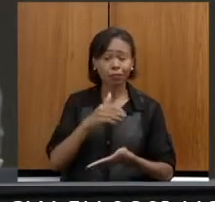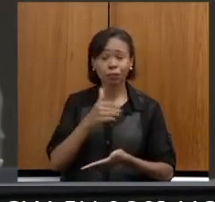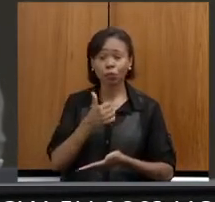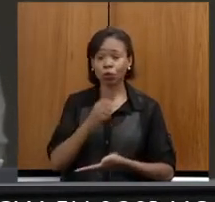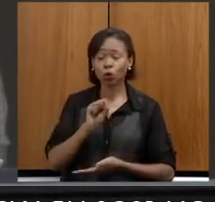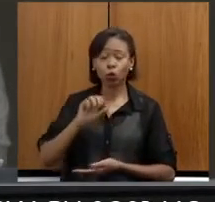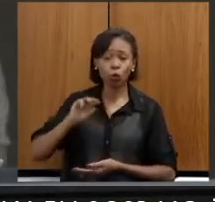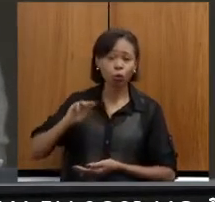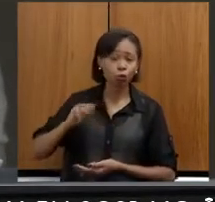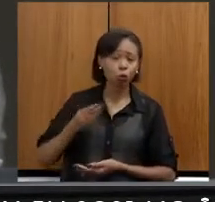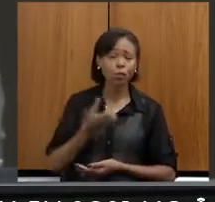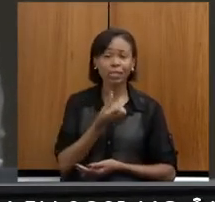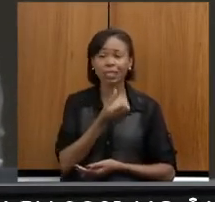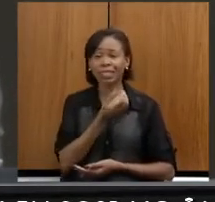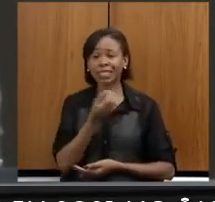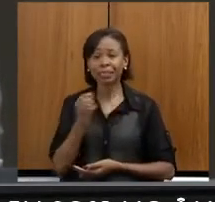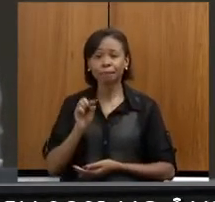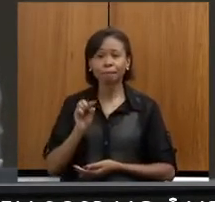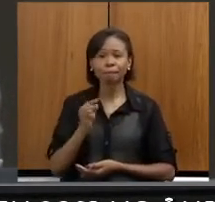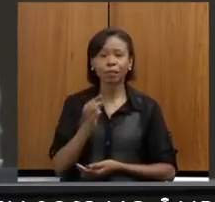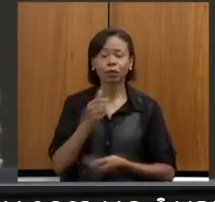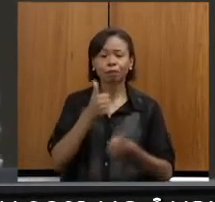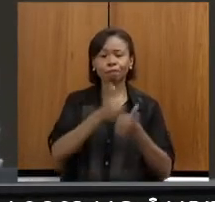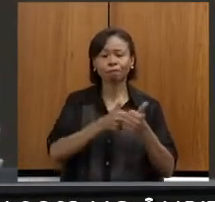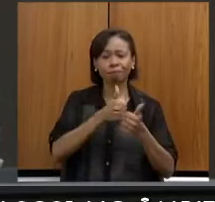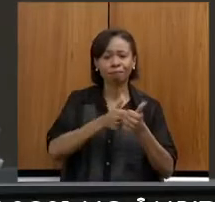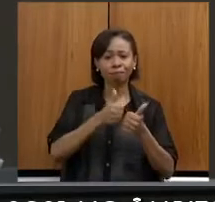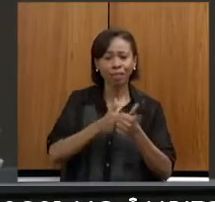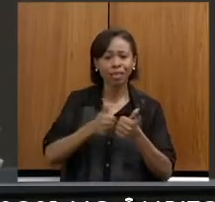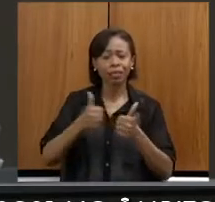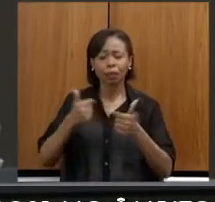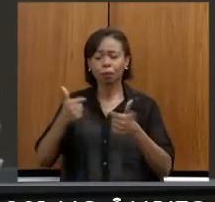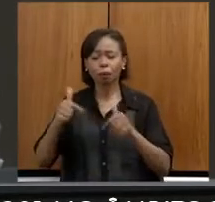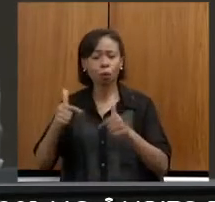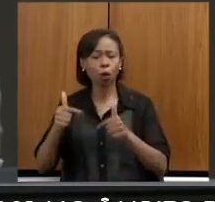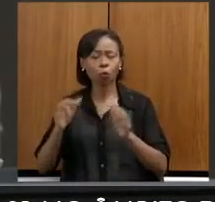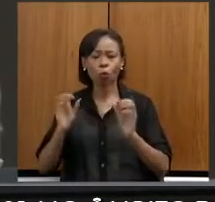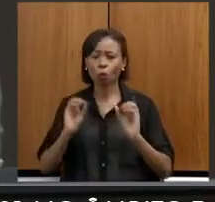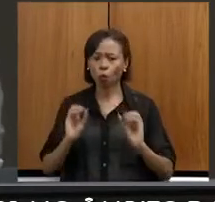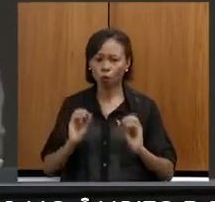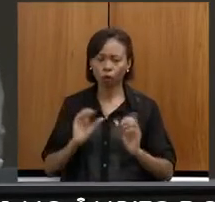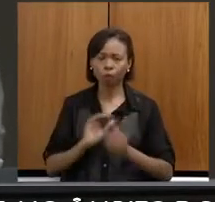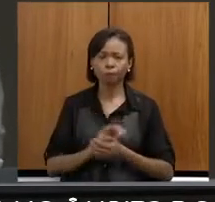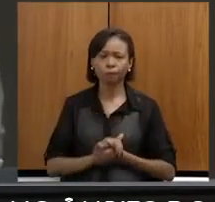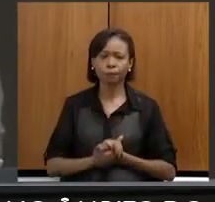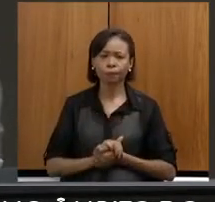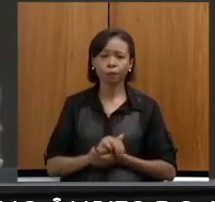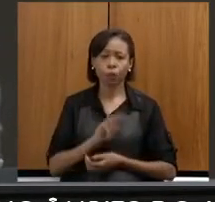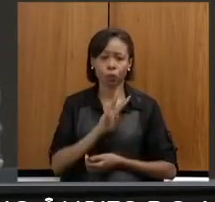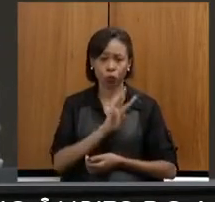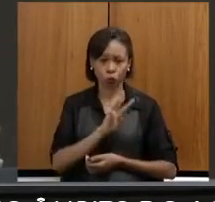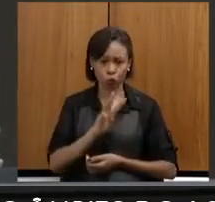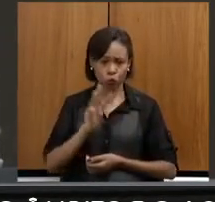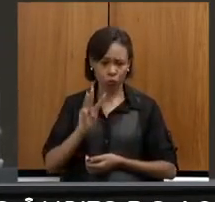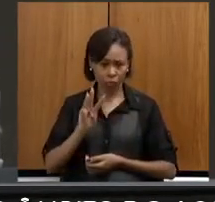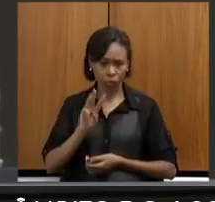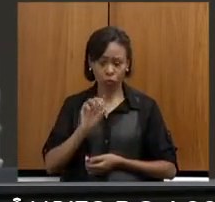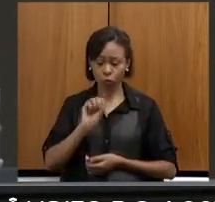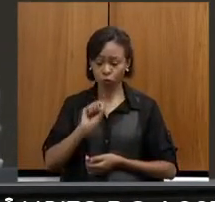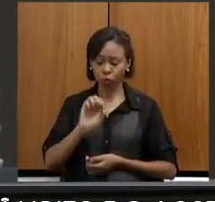de desempregados e desalentados. Segundo o site do próprio CEDESI,